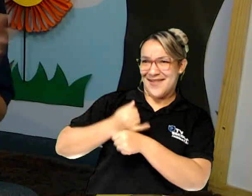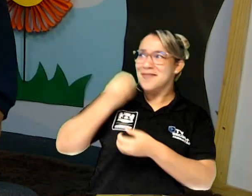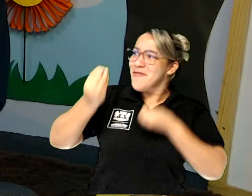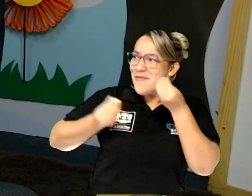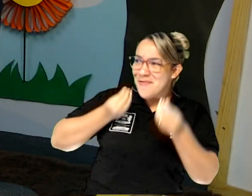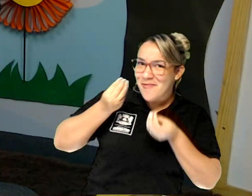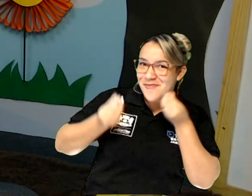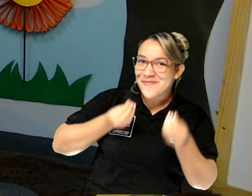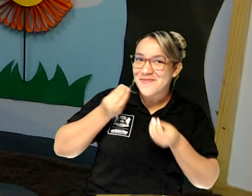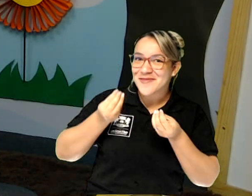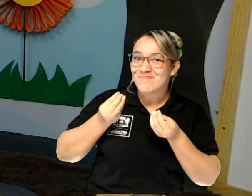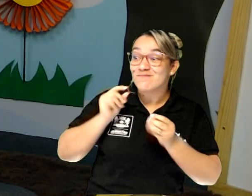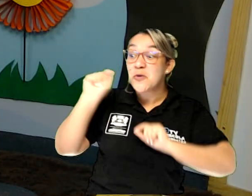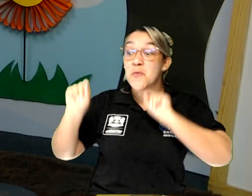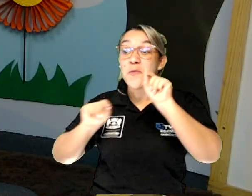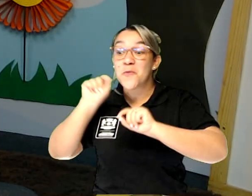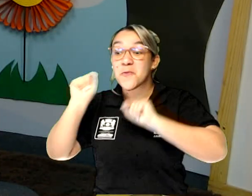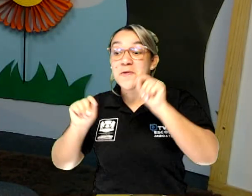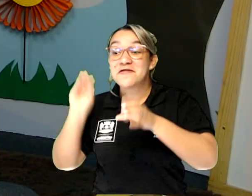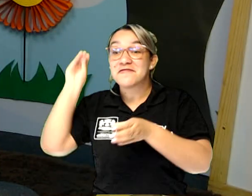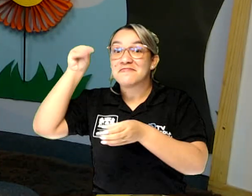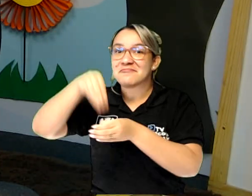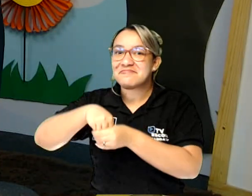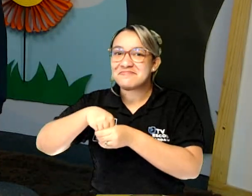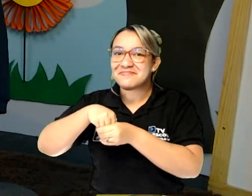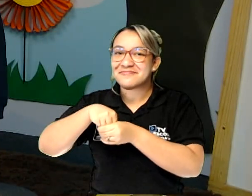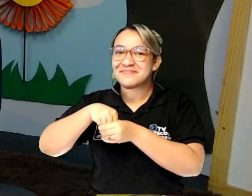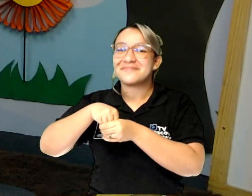isso? O que será que tem aqui dentro?